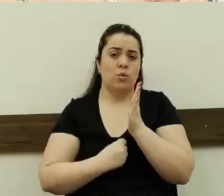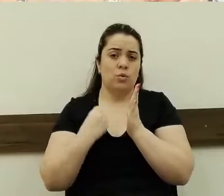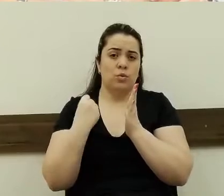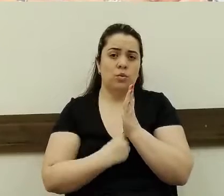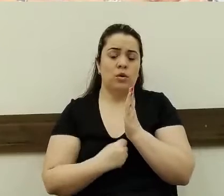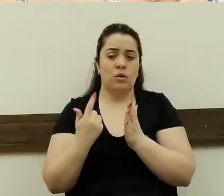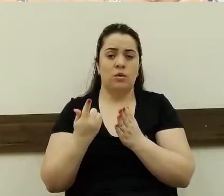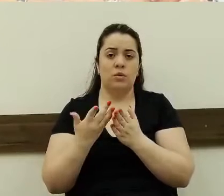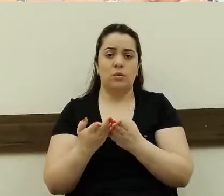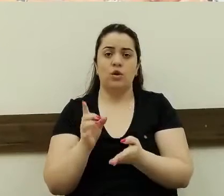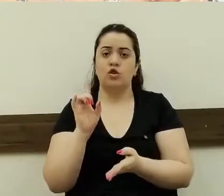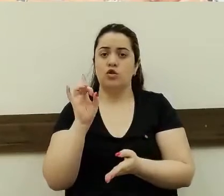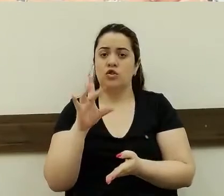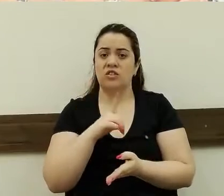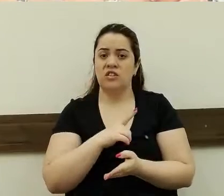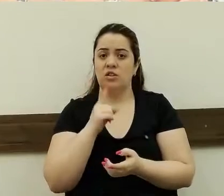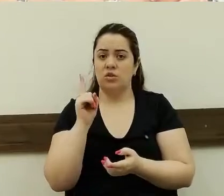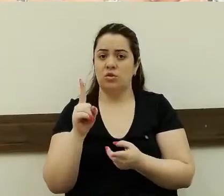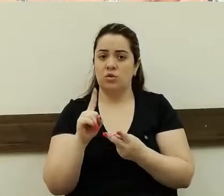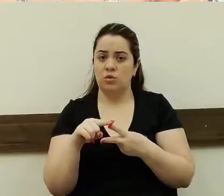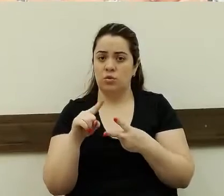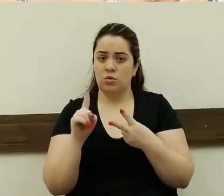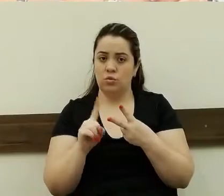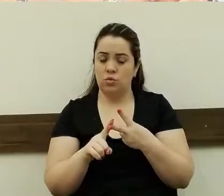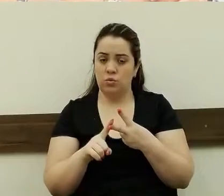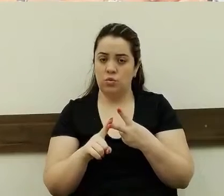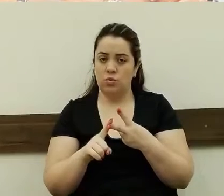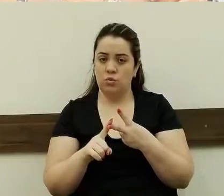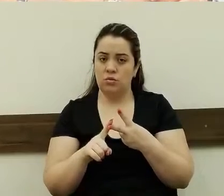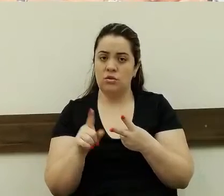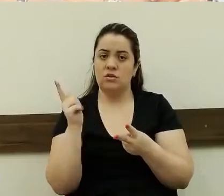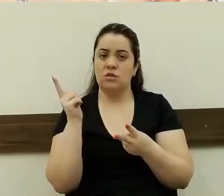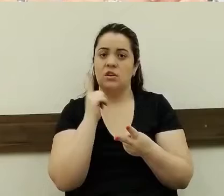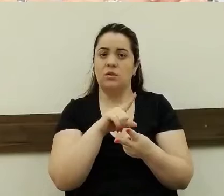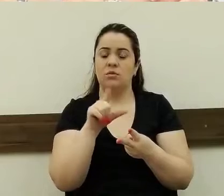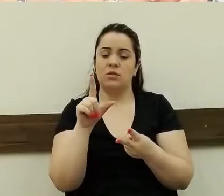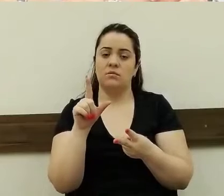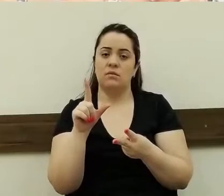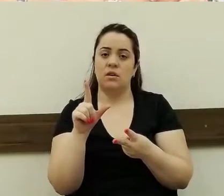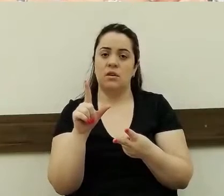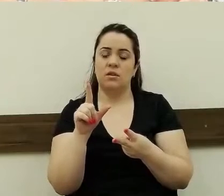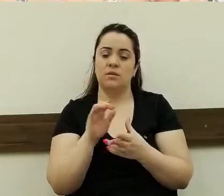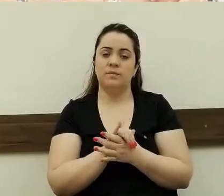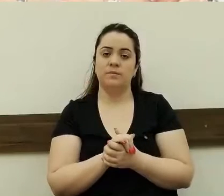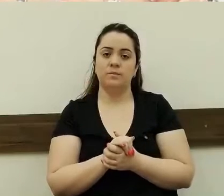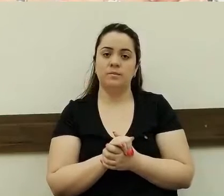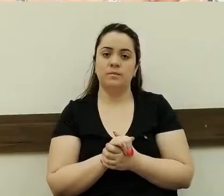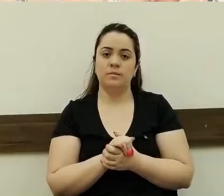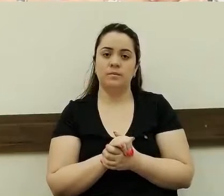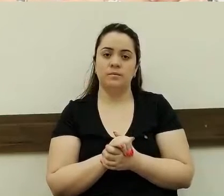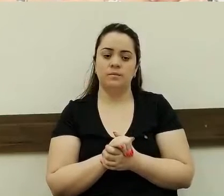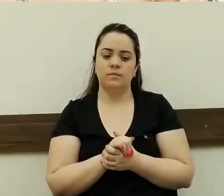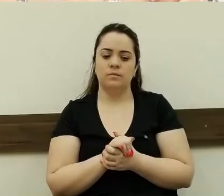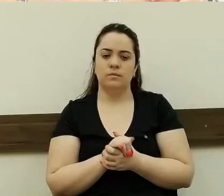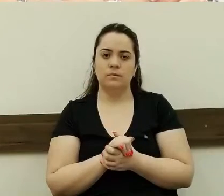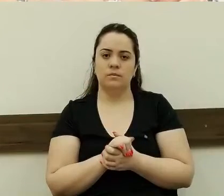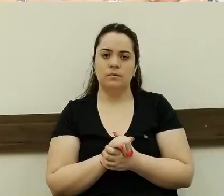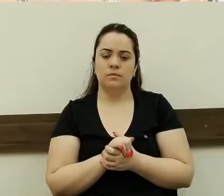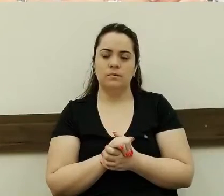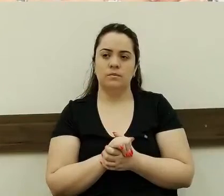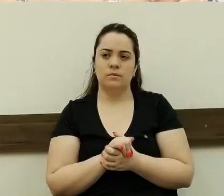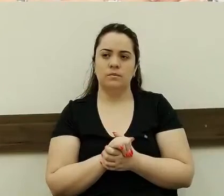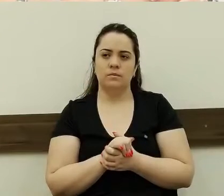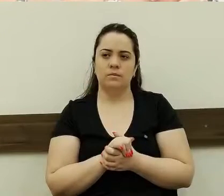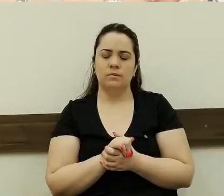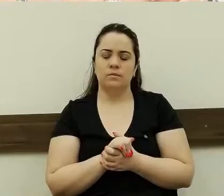hoje, só tem duas entidades que é contemplada aí com essa... Na verdade, é uma